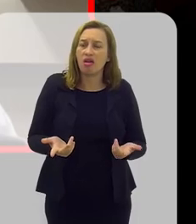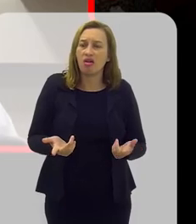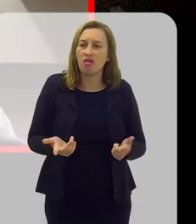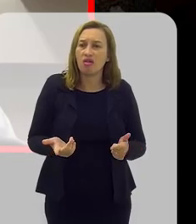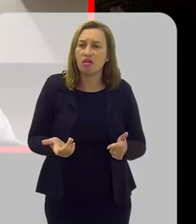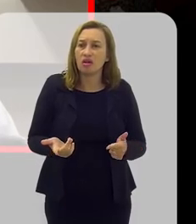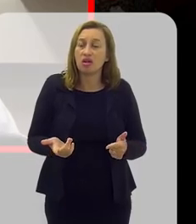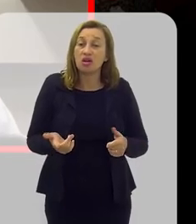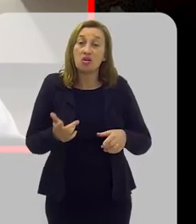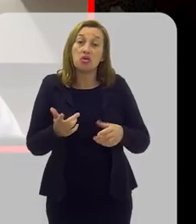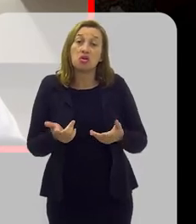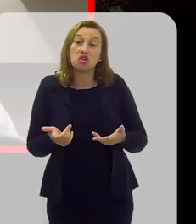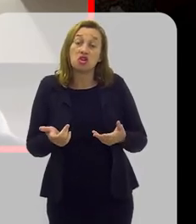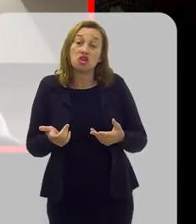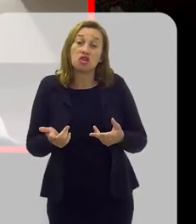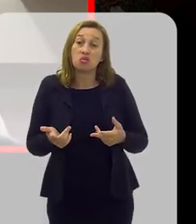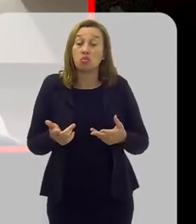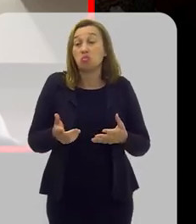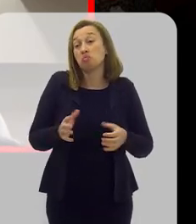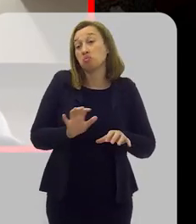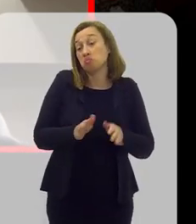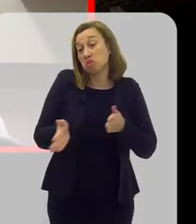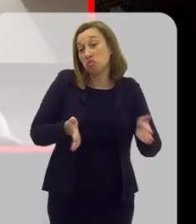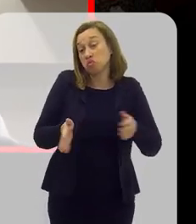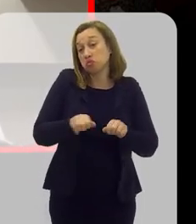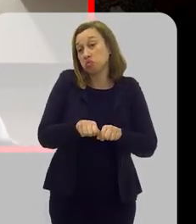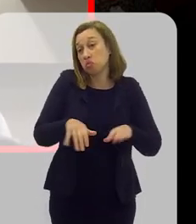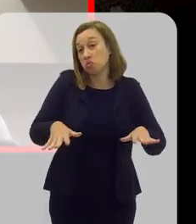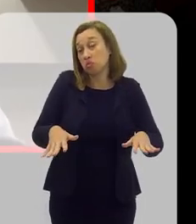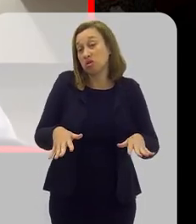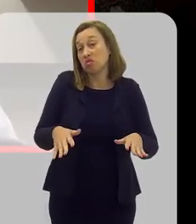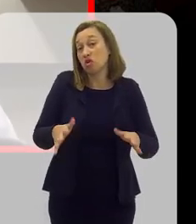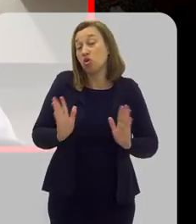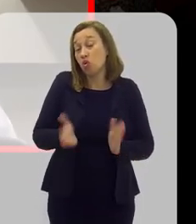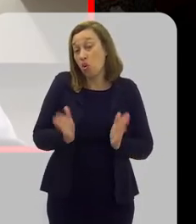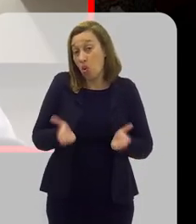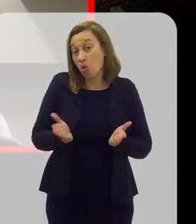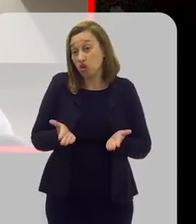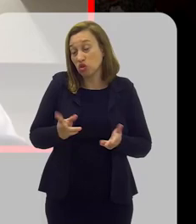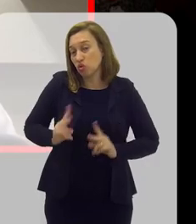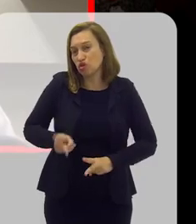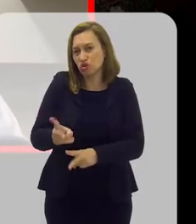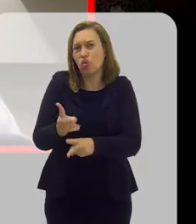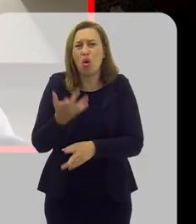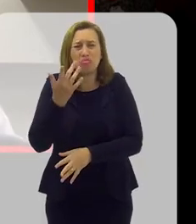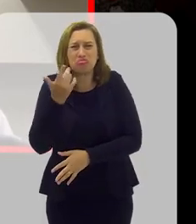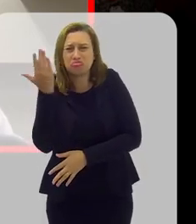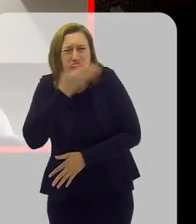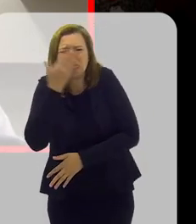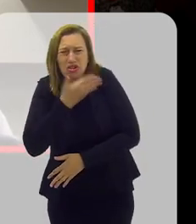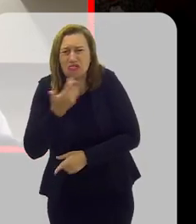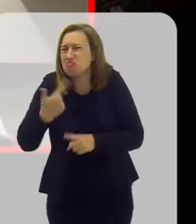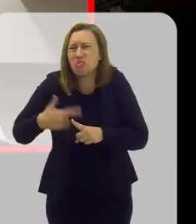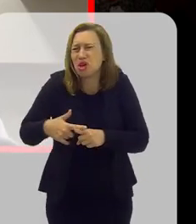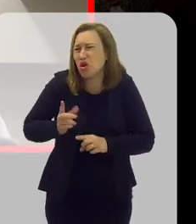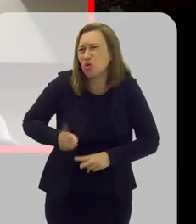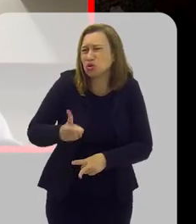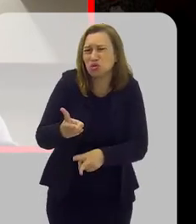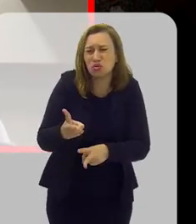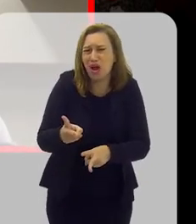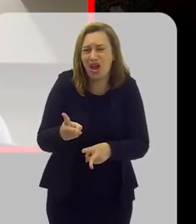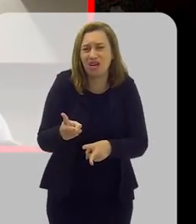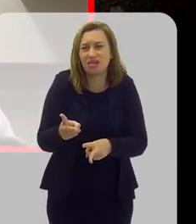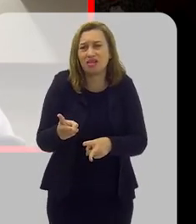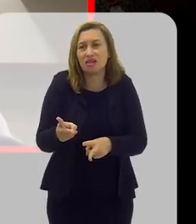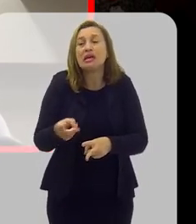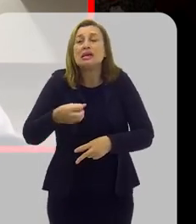época do Covid, e que hoje em dia continuou. E eu não vejo por que continuar com